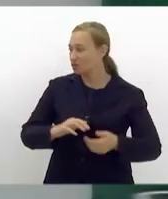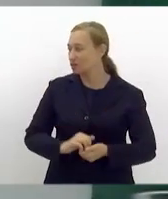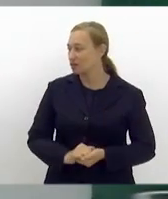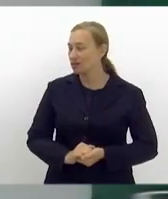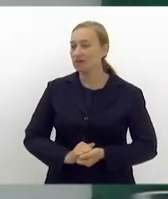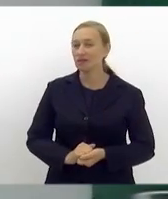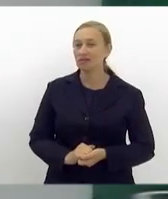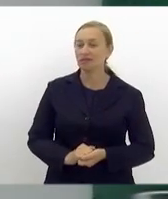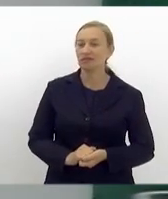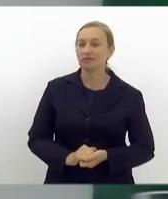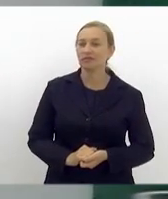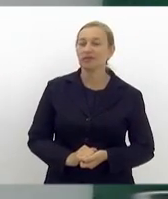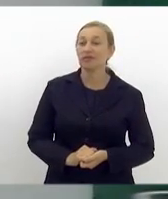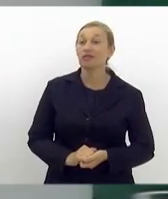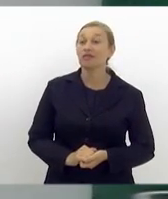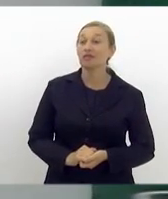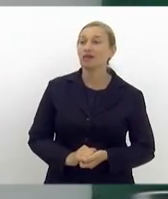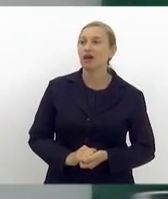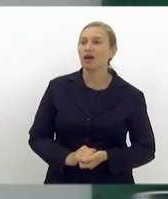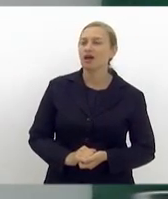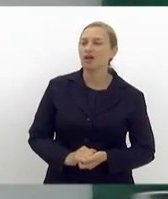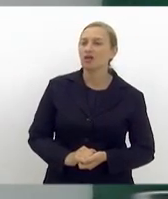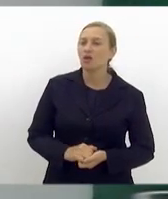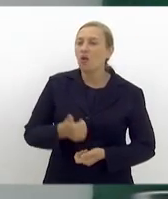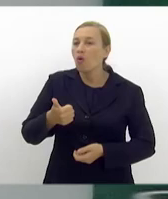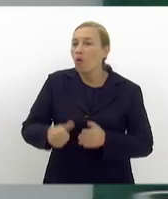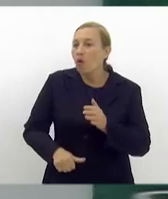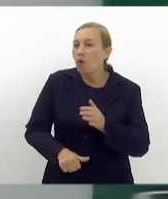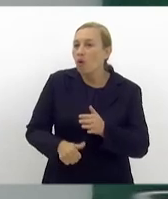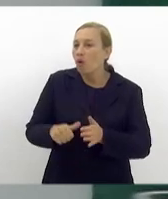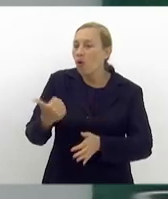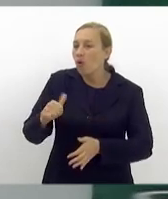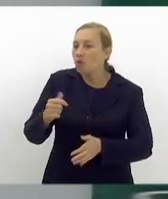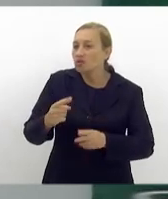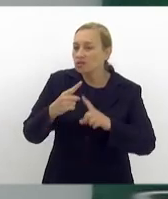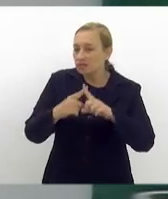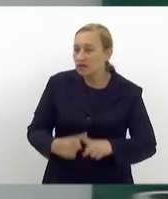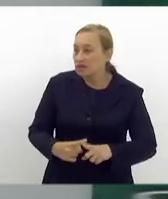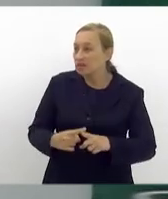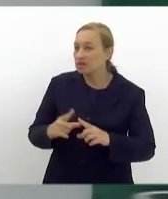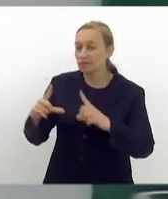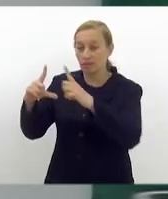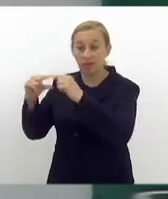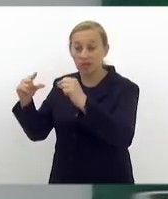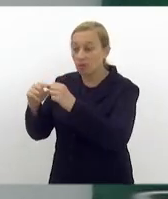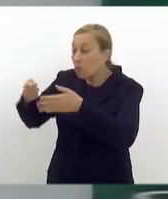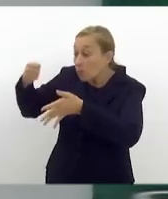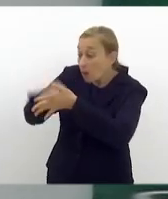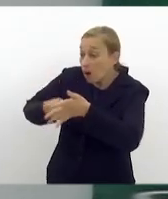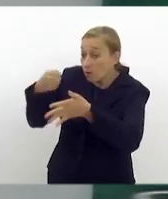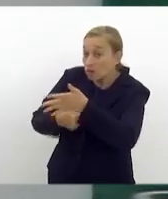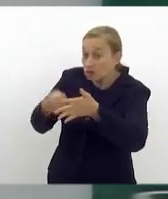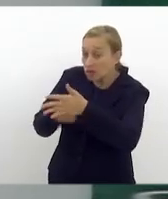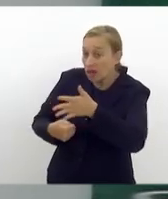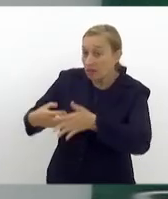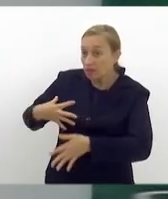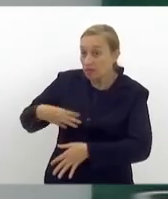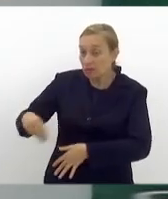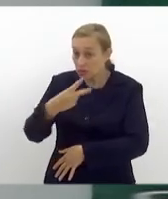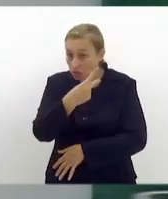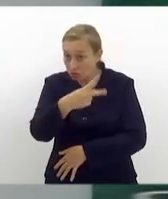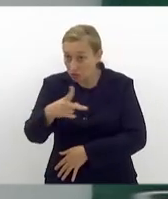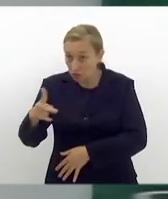menina fez em Brasília. Ela só foi 11 vezes para Brasília para lutar pelos filhos de vocês,